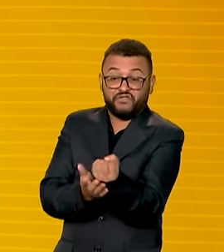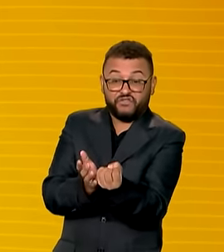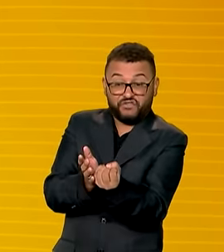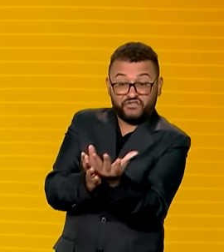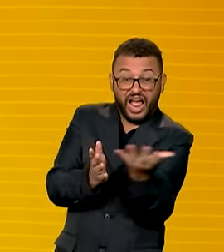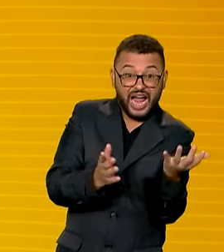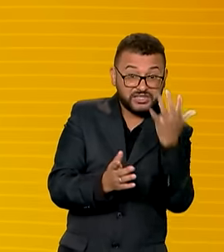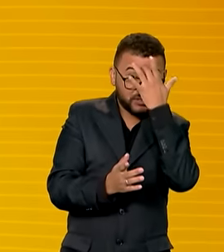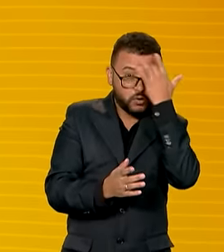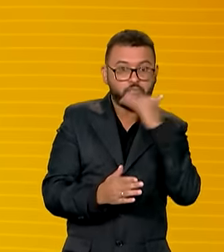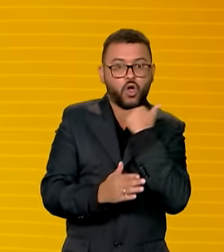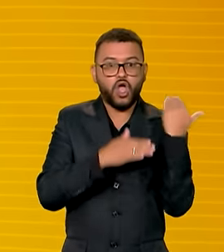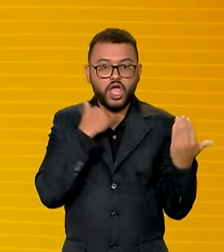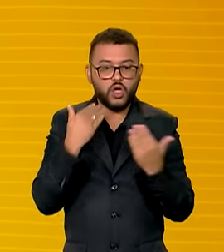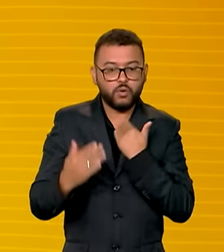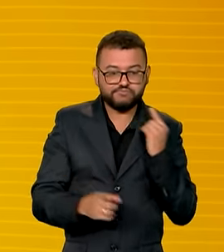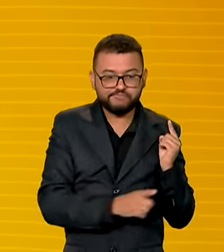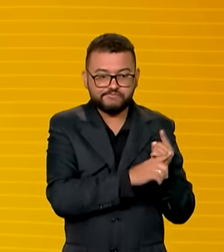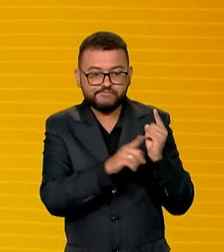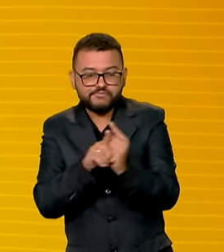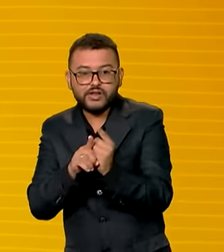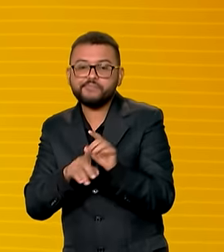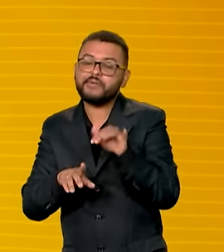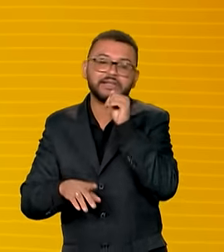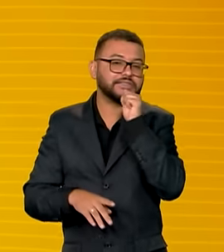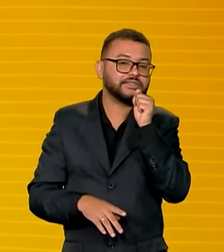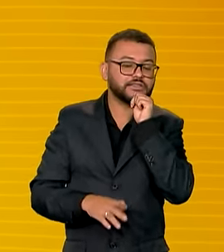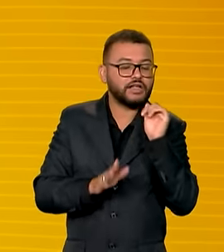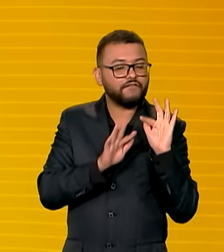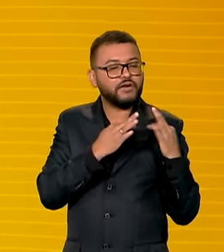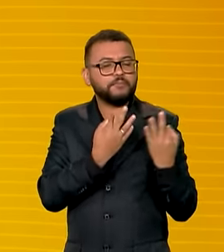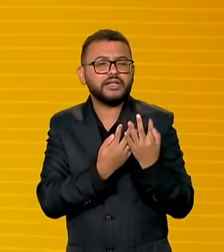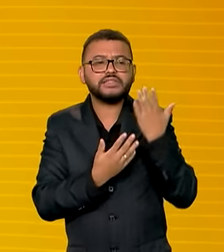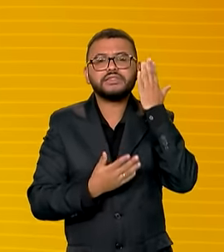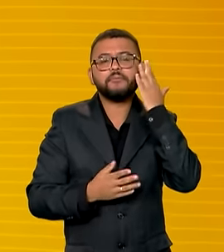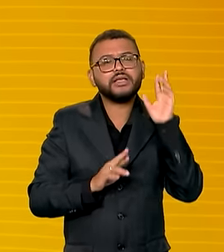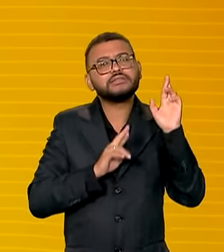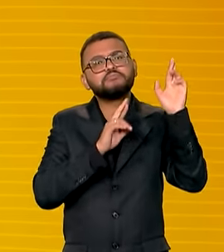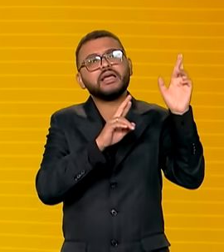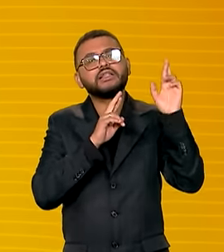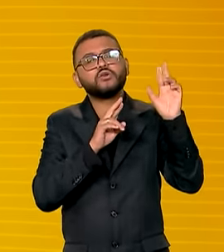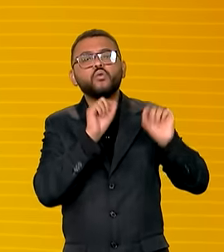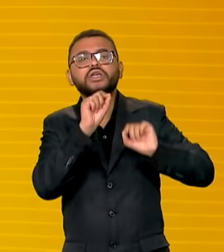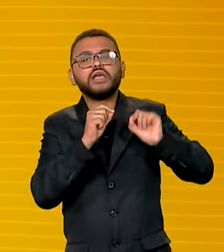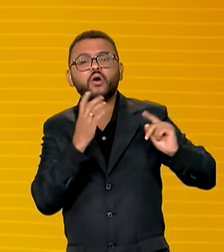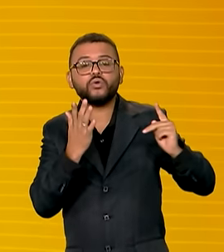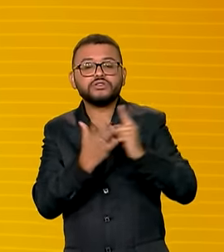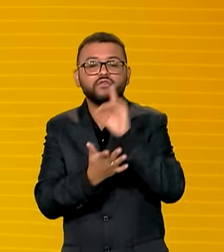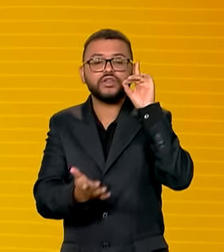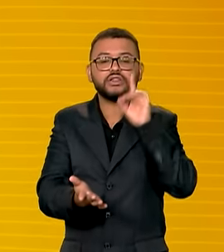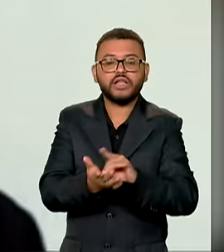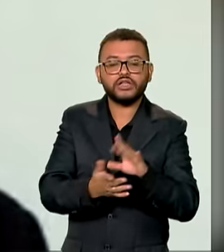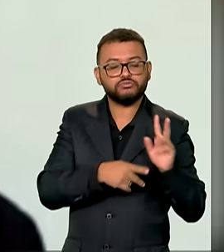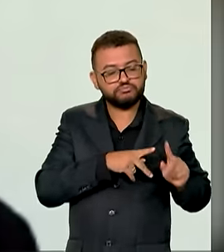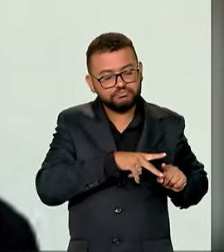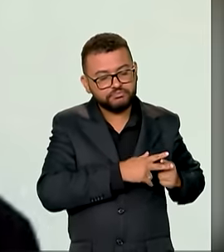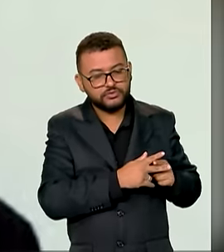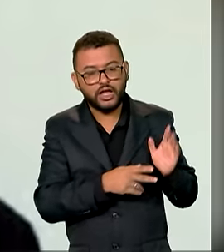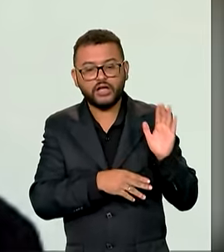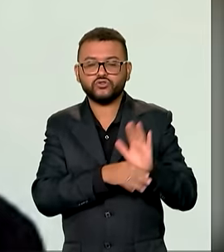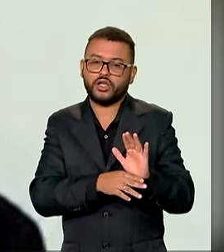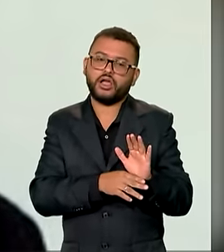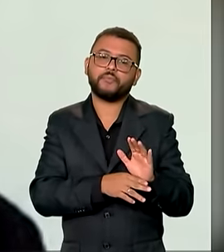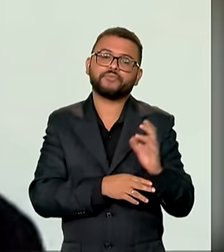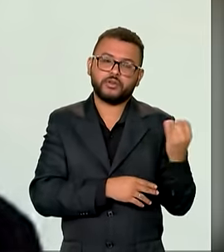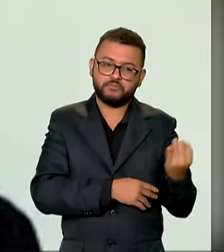durante a ditadura, aos familiares, resta a esperança de saber o que aconteceu e a efetiva reparação. Uma parte